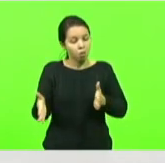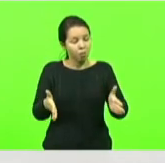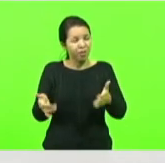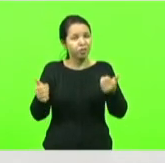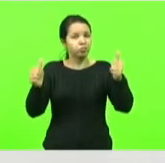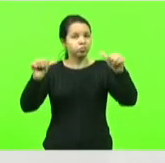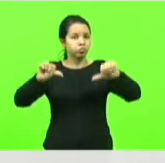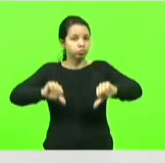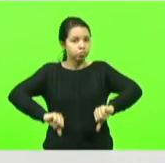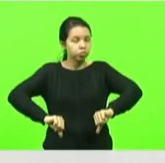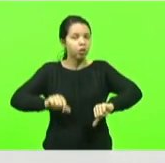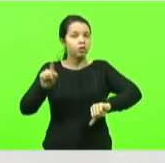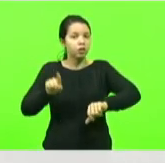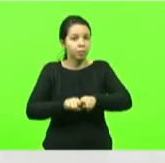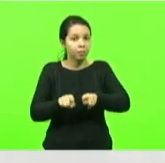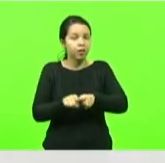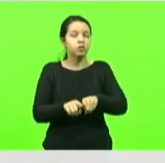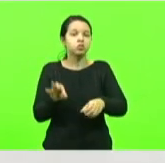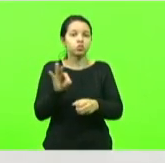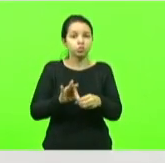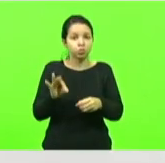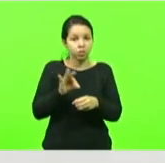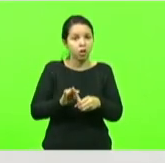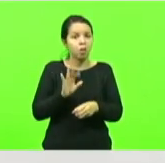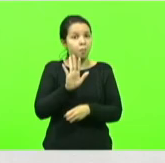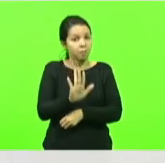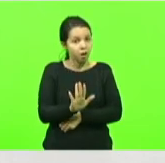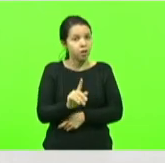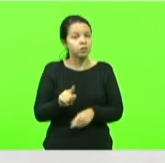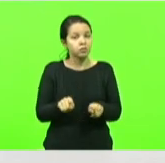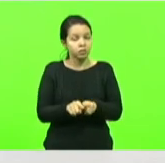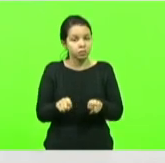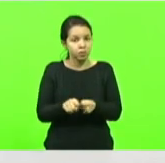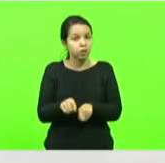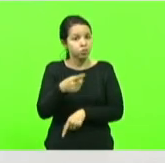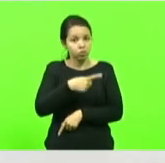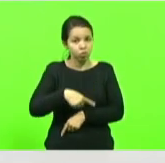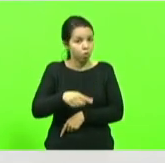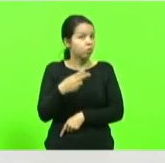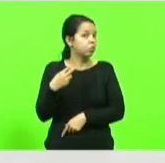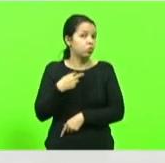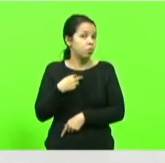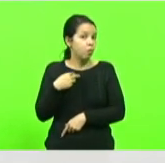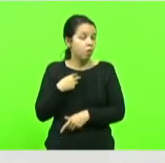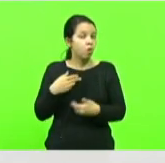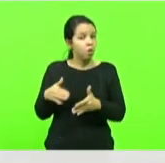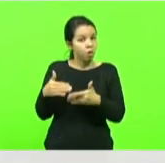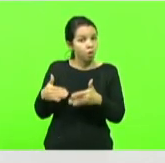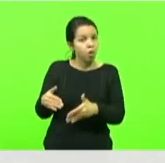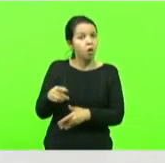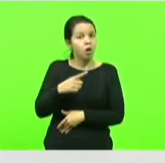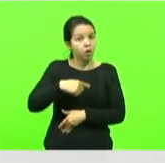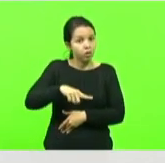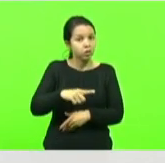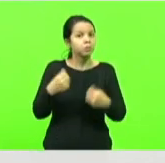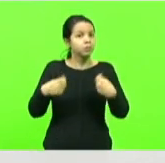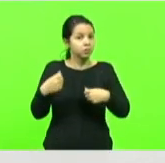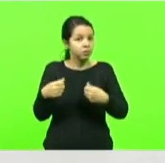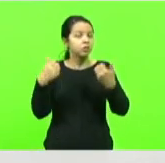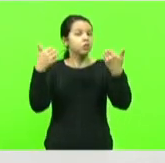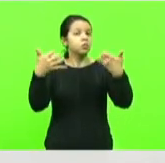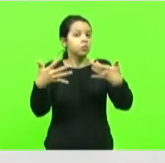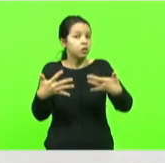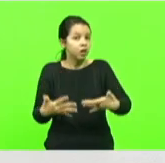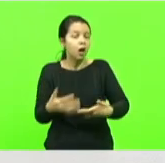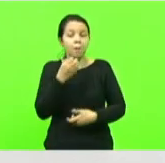institucional mas ao mesmo tempo nós não podemos deixar de aqui relatar as coisas